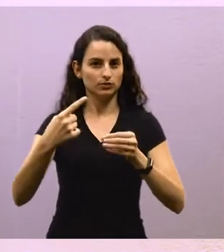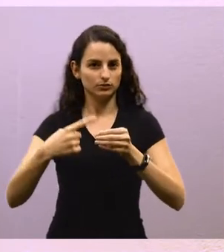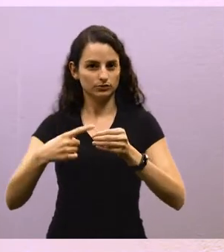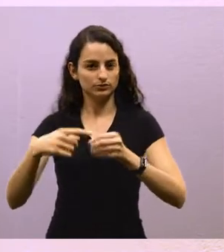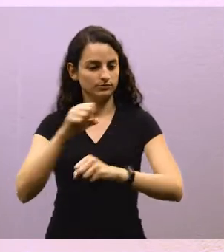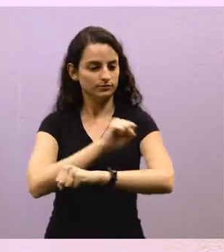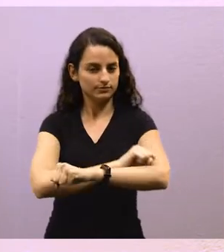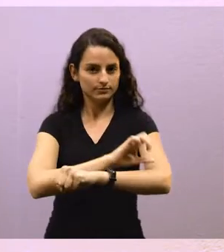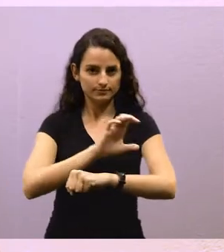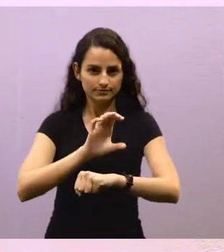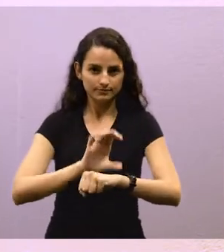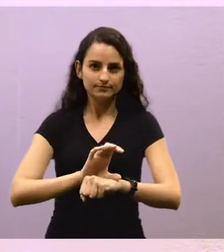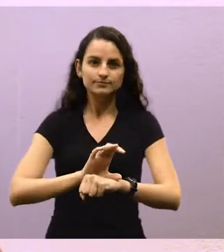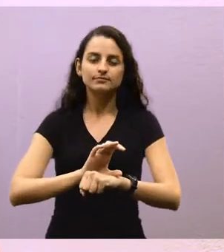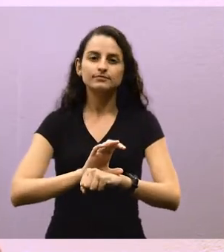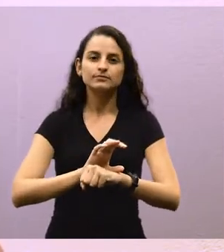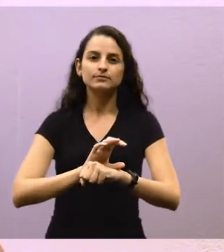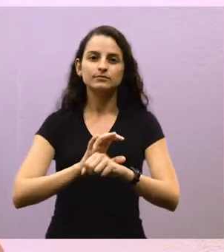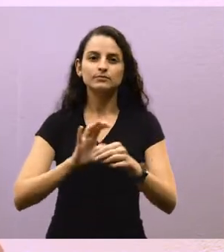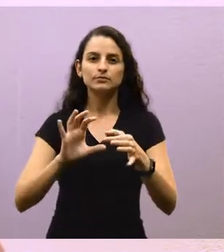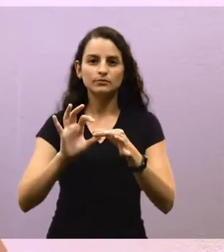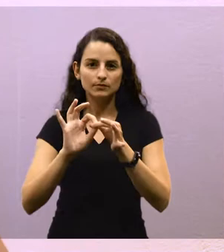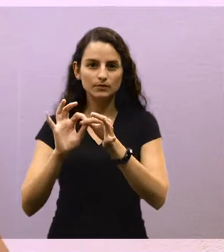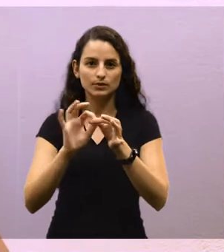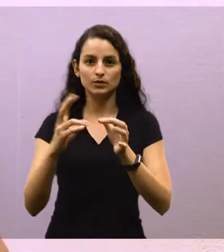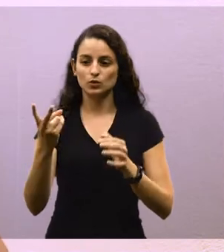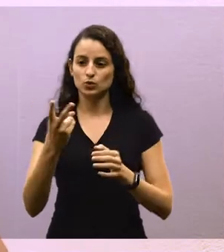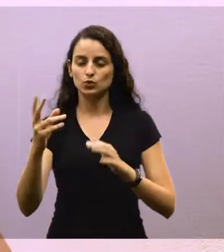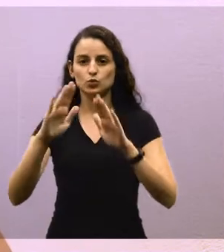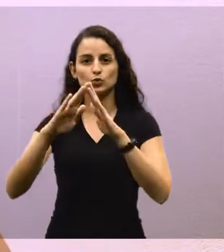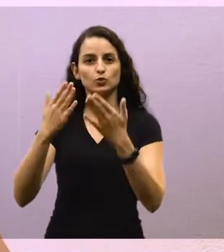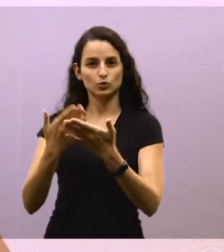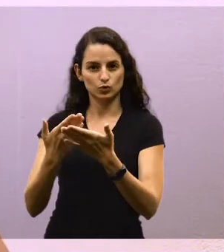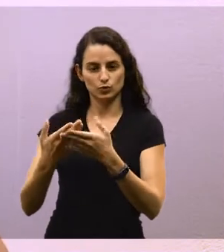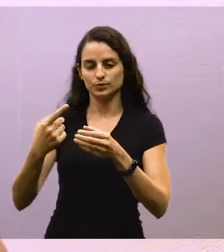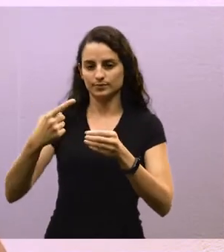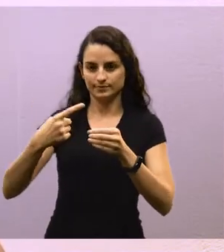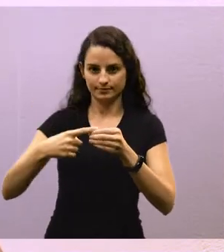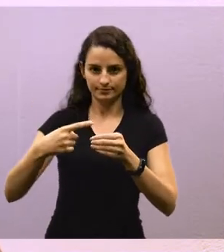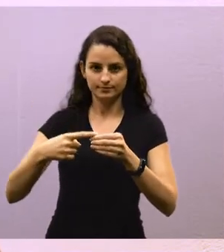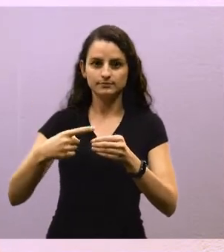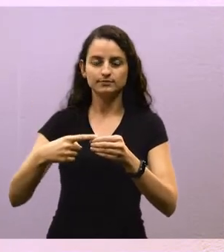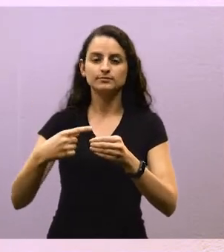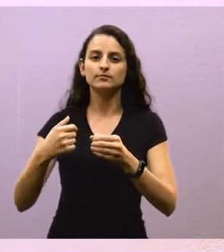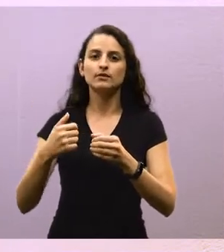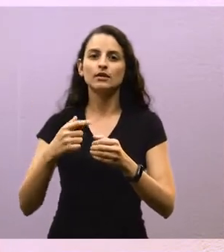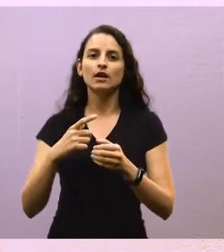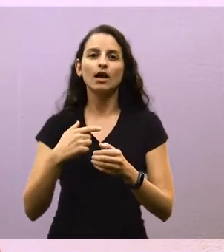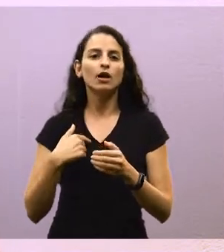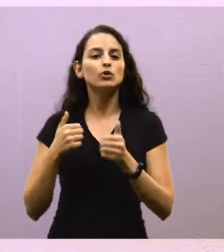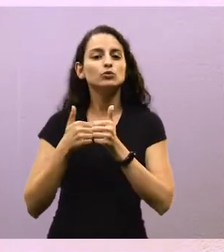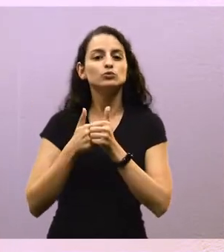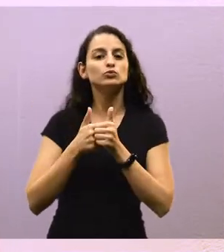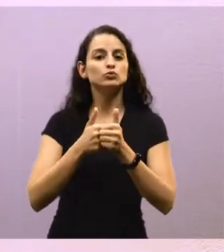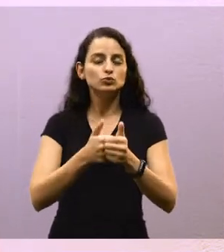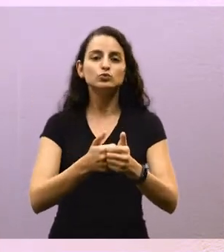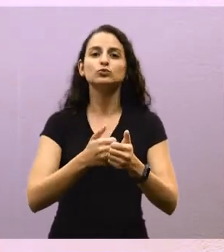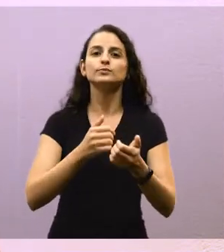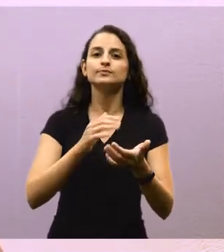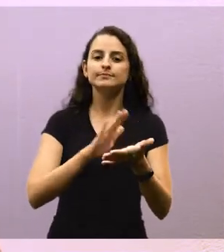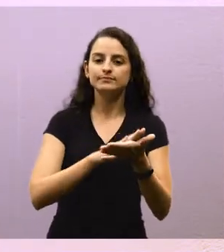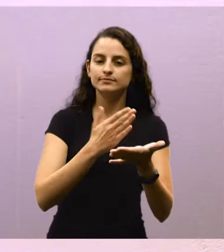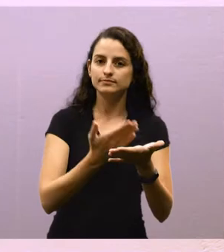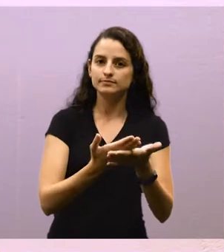desenvolvido aqui no município de São Carlos, em parceria com duas escolas do município, eu venho atuando junto